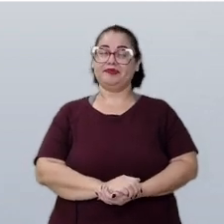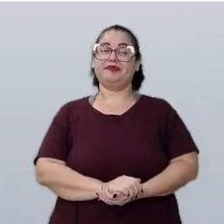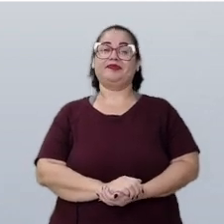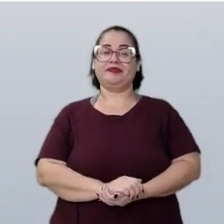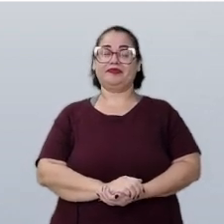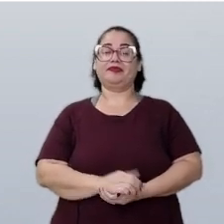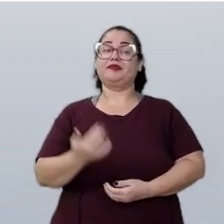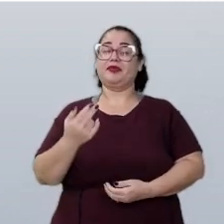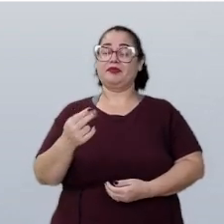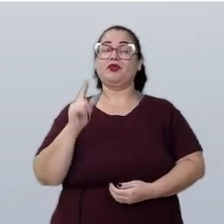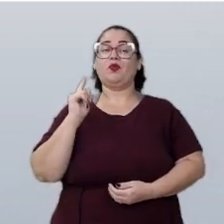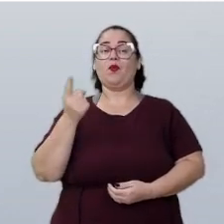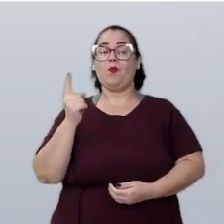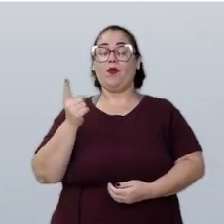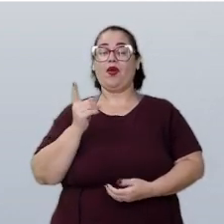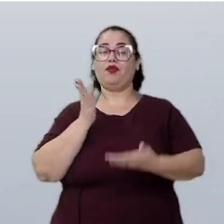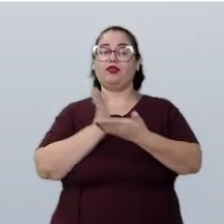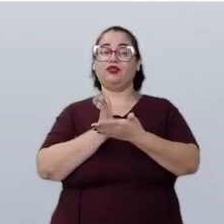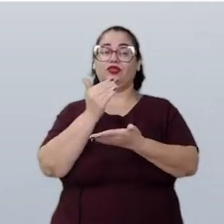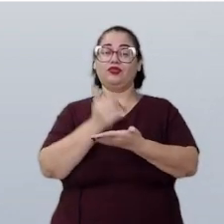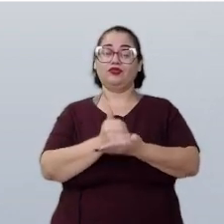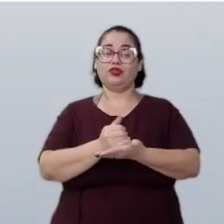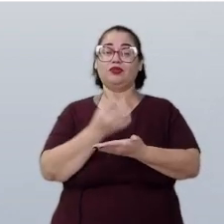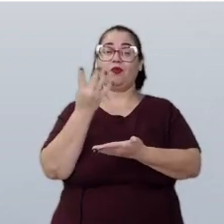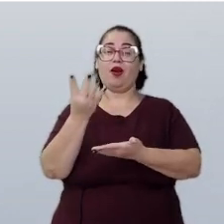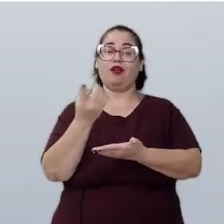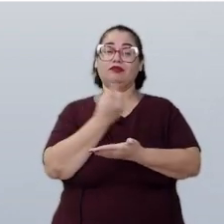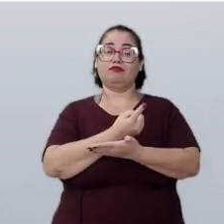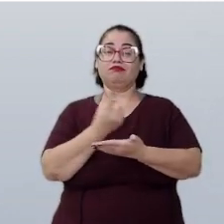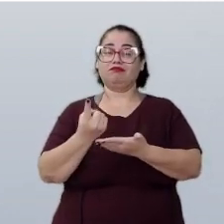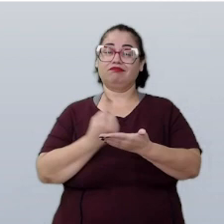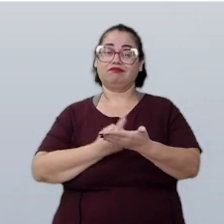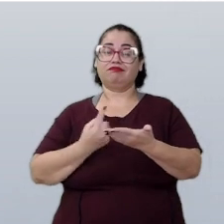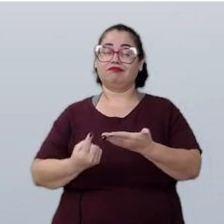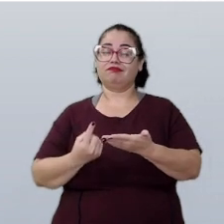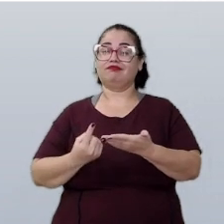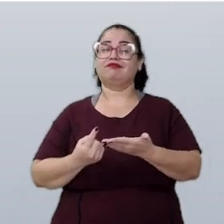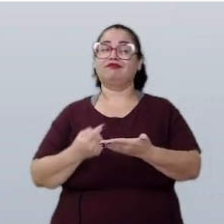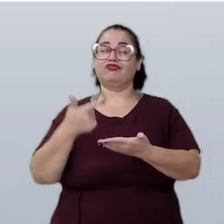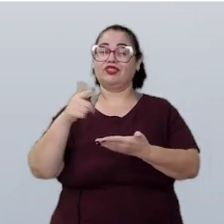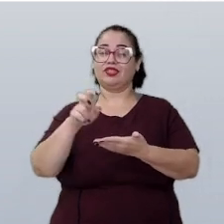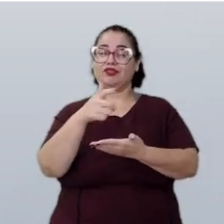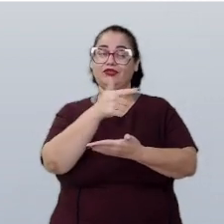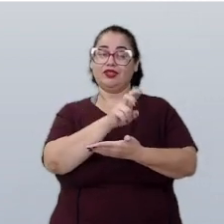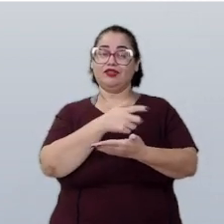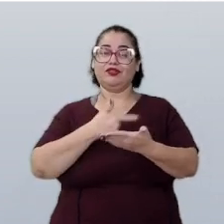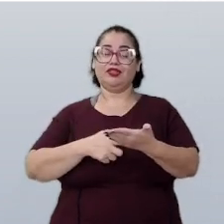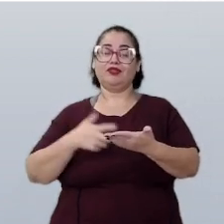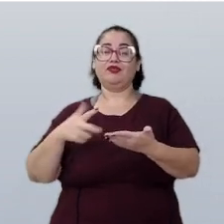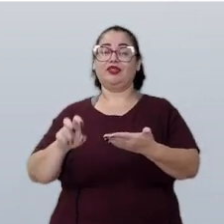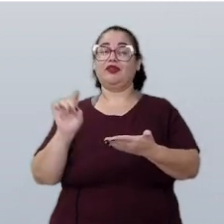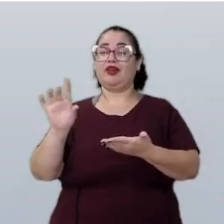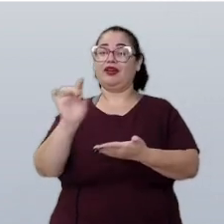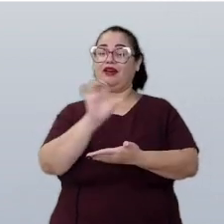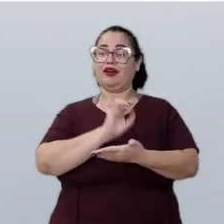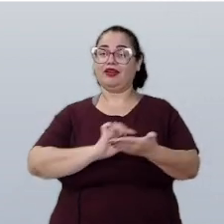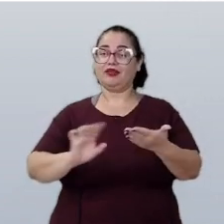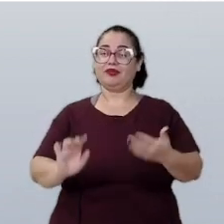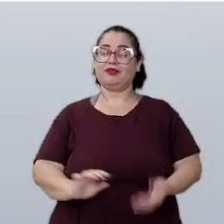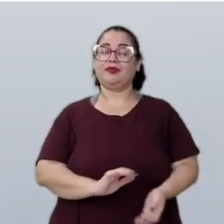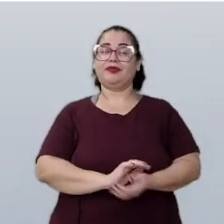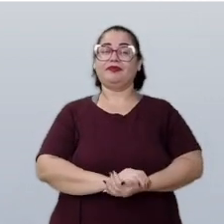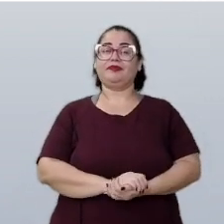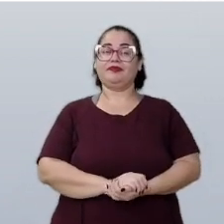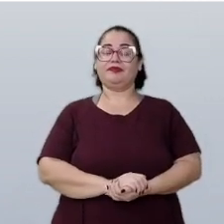pegasse um real e dividisse ele em quatro partes de vinte e cinco centavos cada uma.